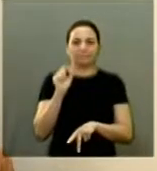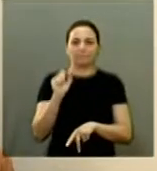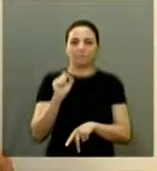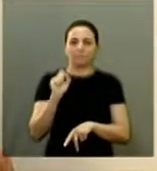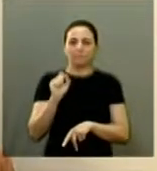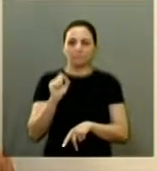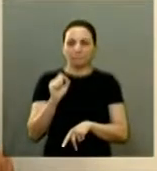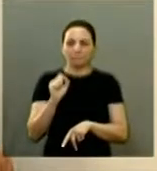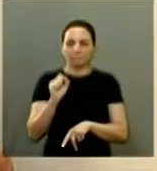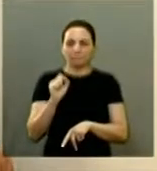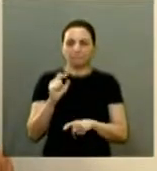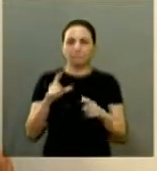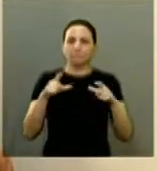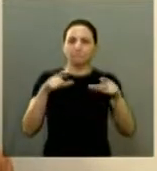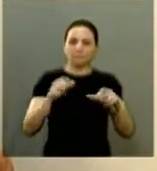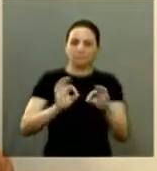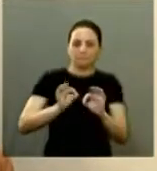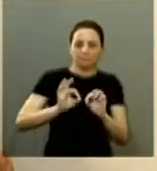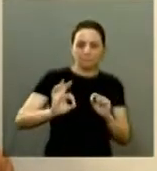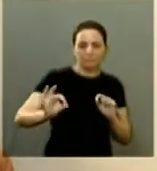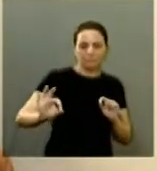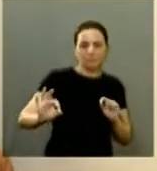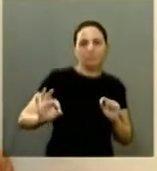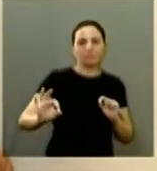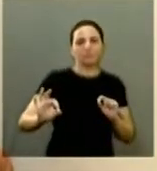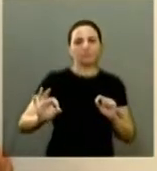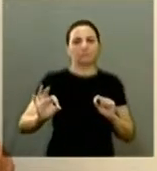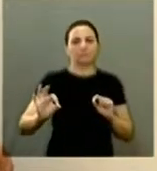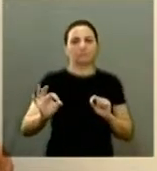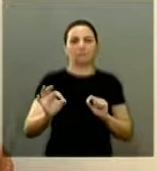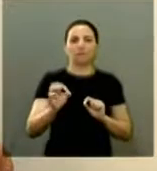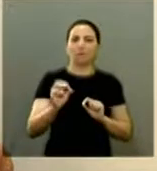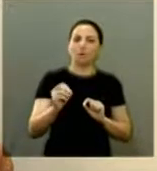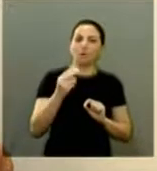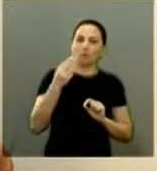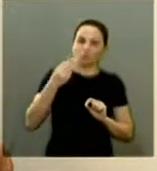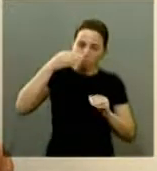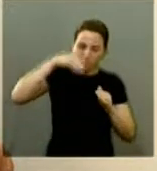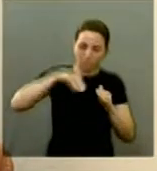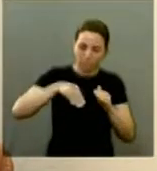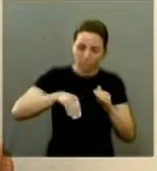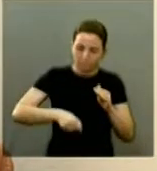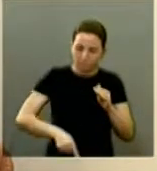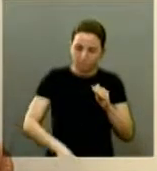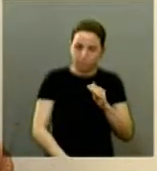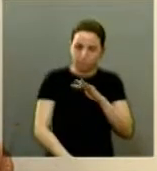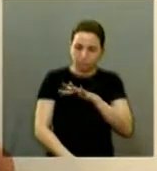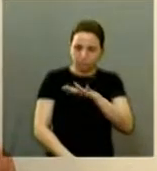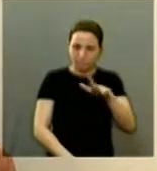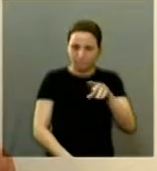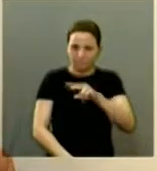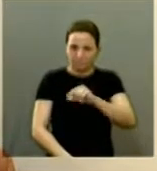em lugares distantes ou abaixo da terra mas hoje a gente vê